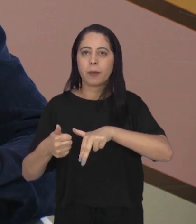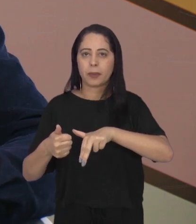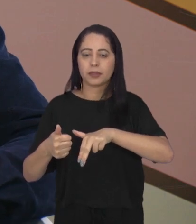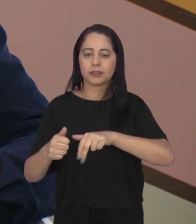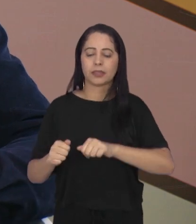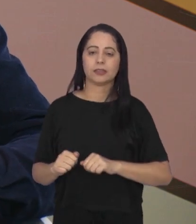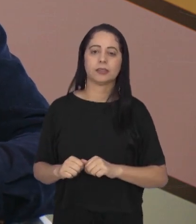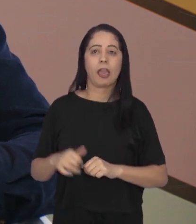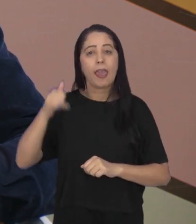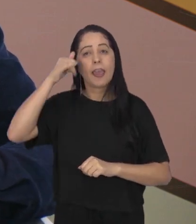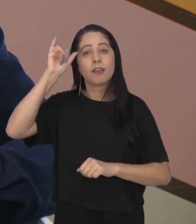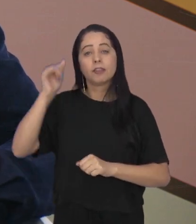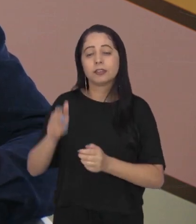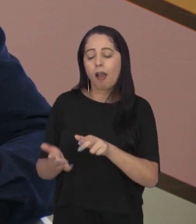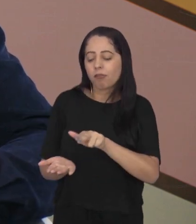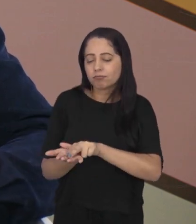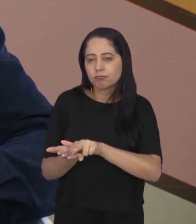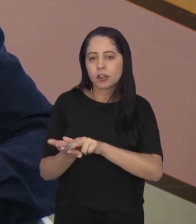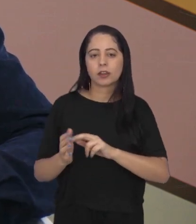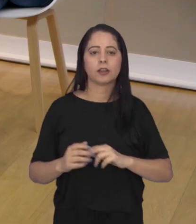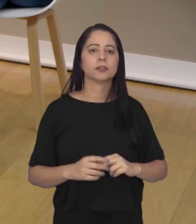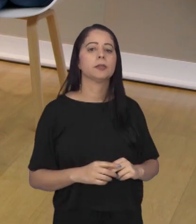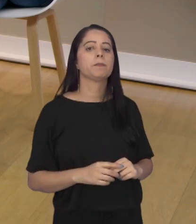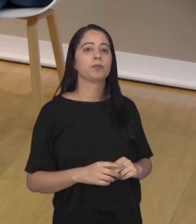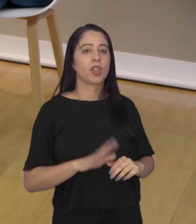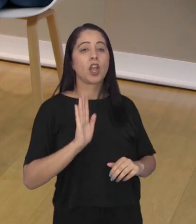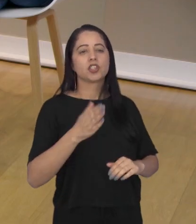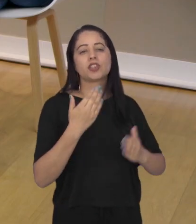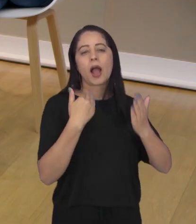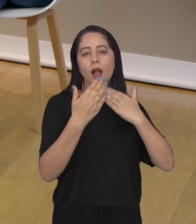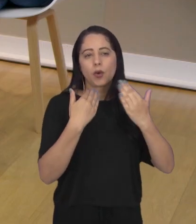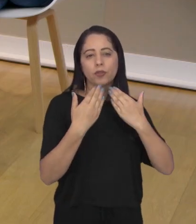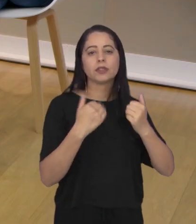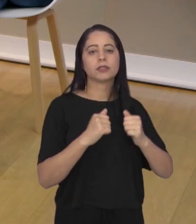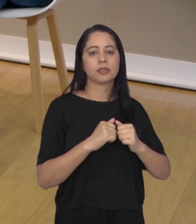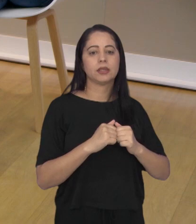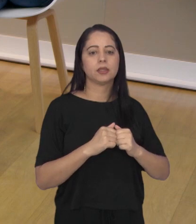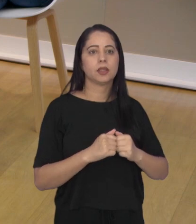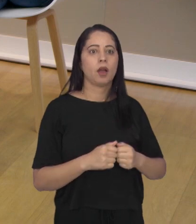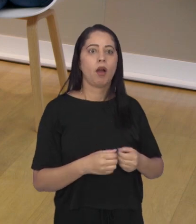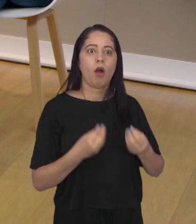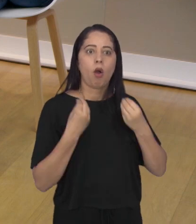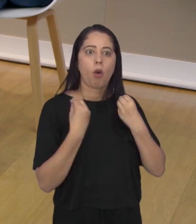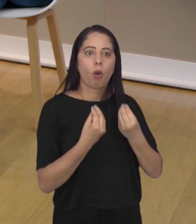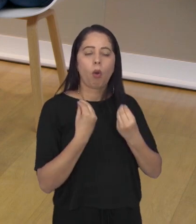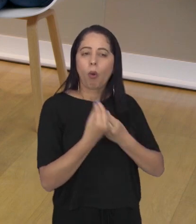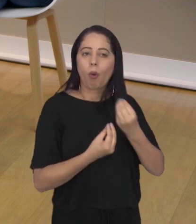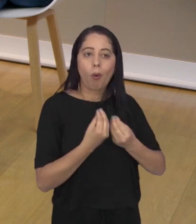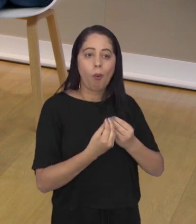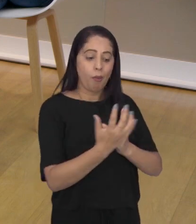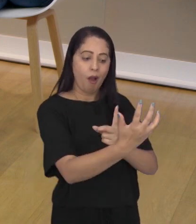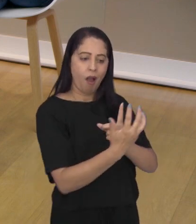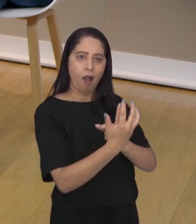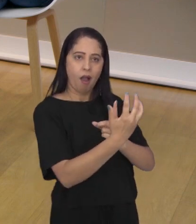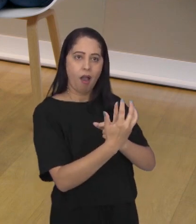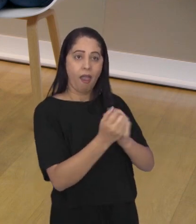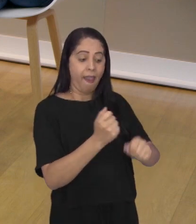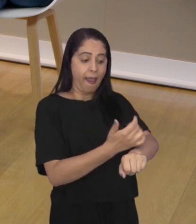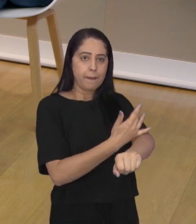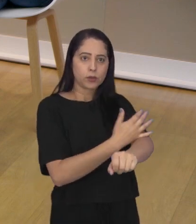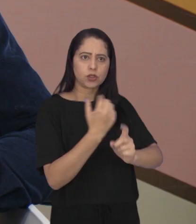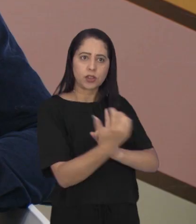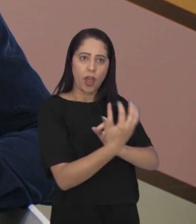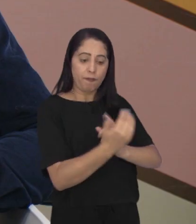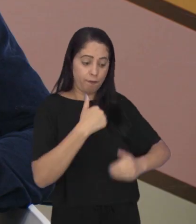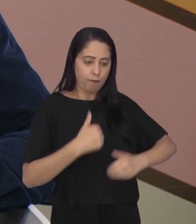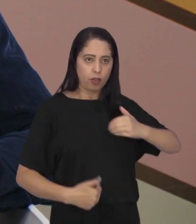a internação. Nós até conversamos aqui nos bastidores, um pouquinho antes da entrevista, a questão como que o emocional afeta